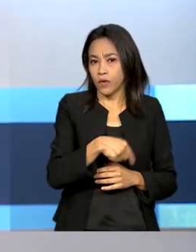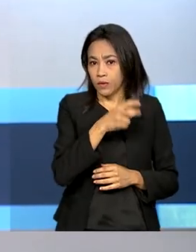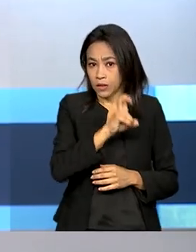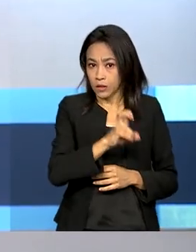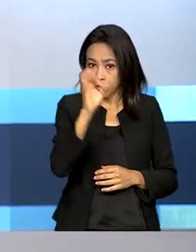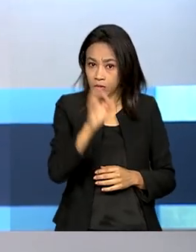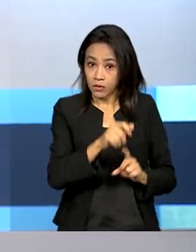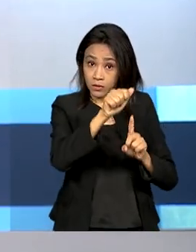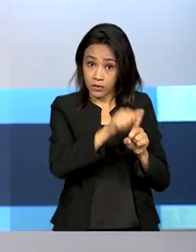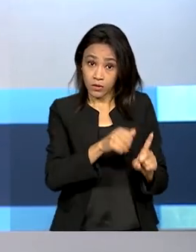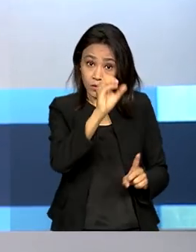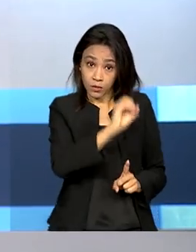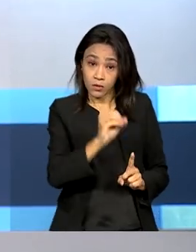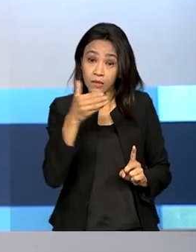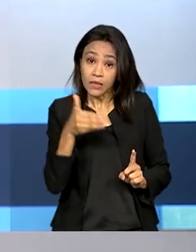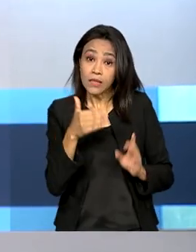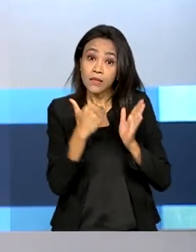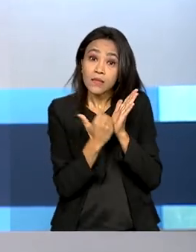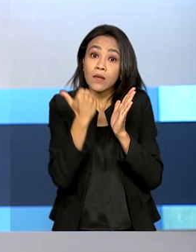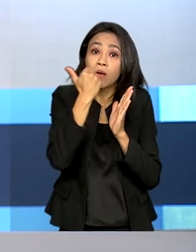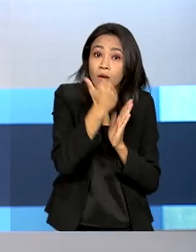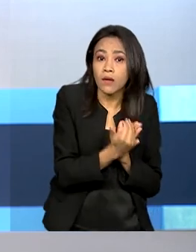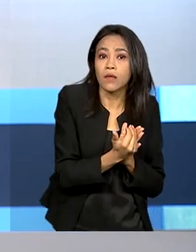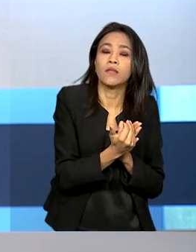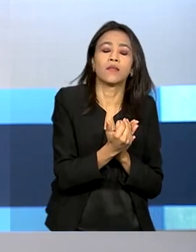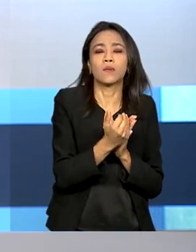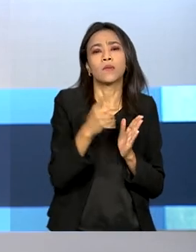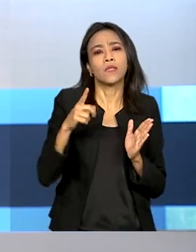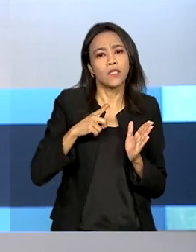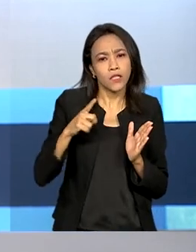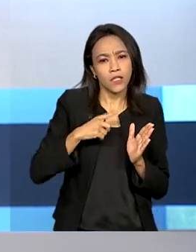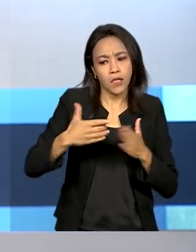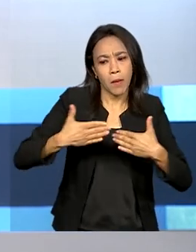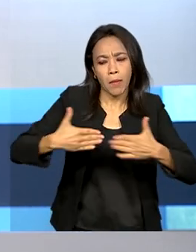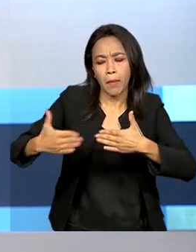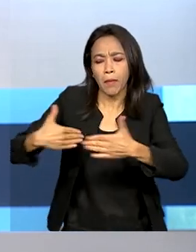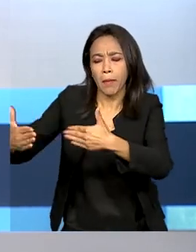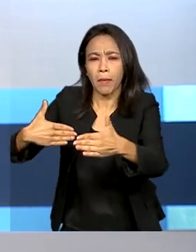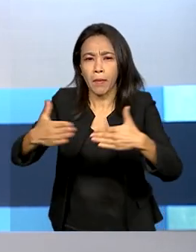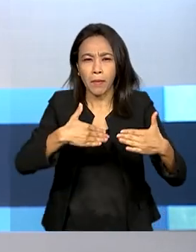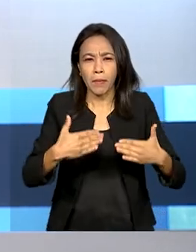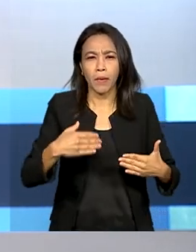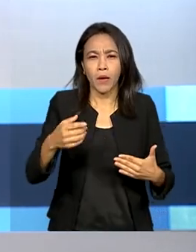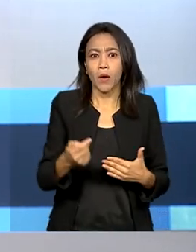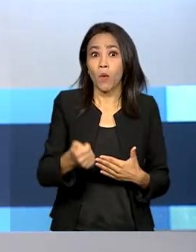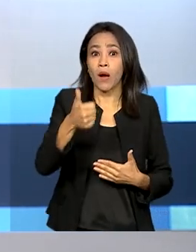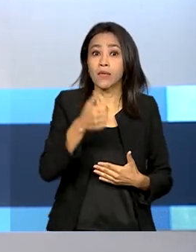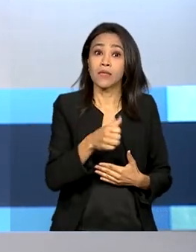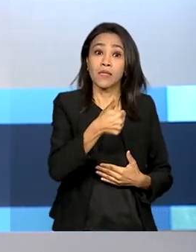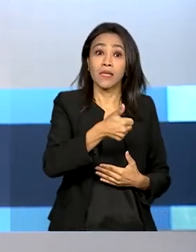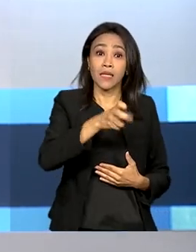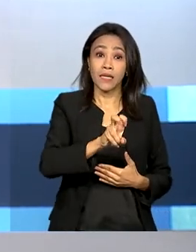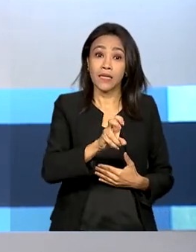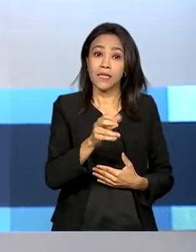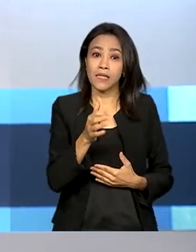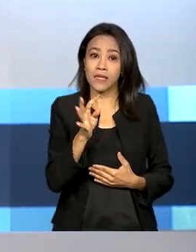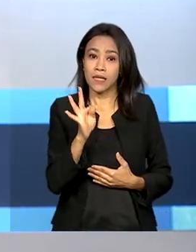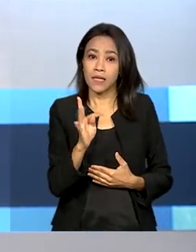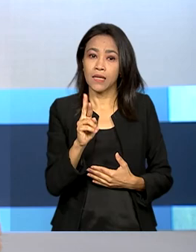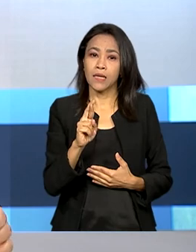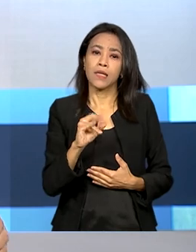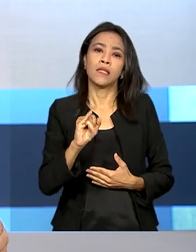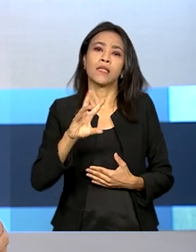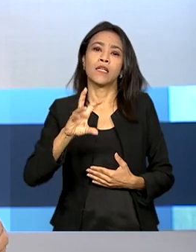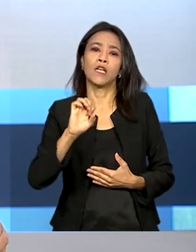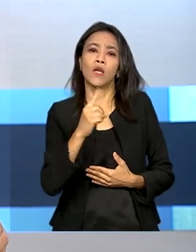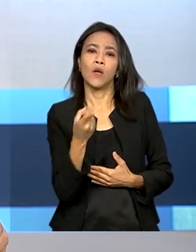outubro. Com o aumento, o volume disponibilizado no mercado chega a quase 15 trilhões de reais. O dado faz parte